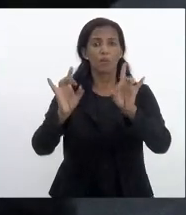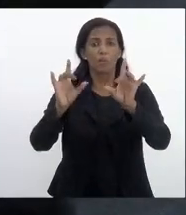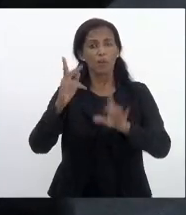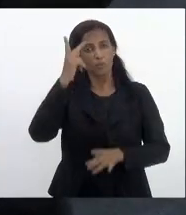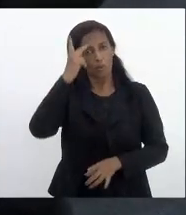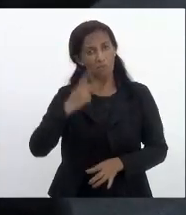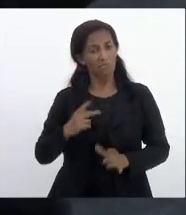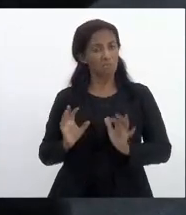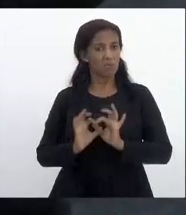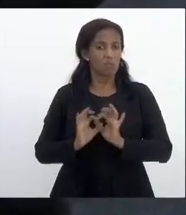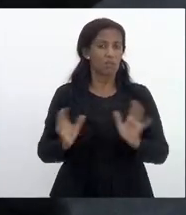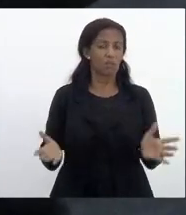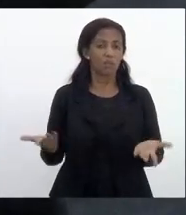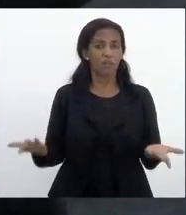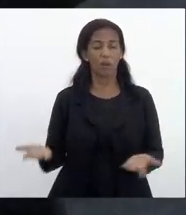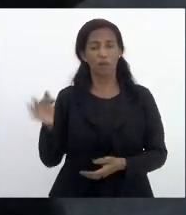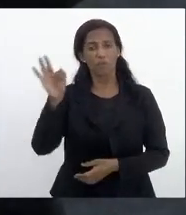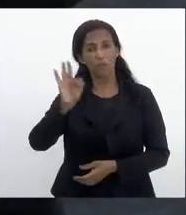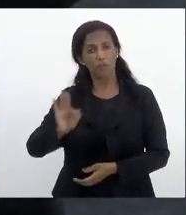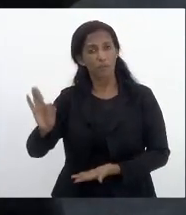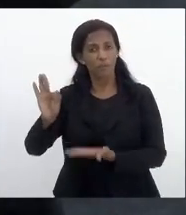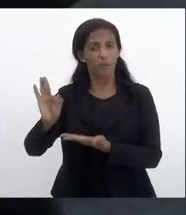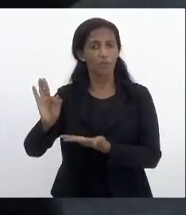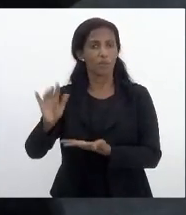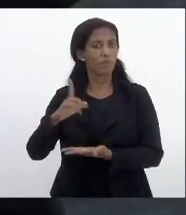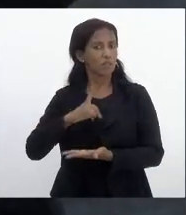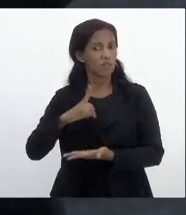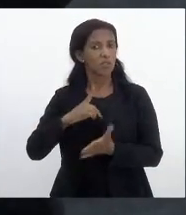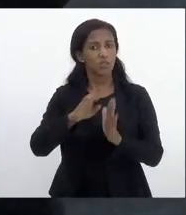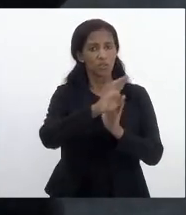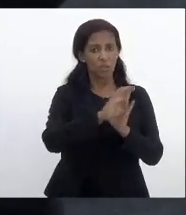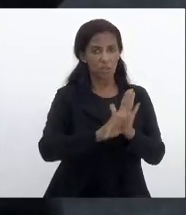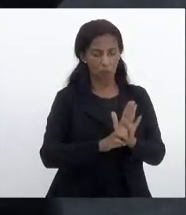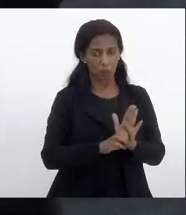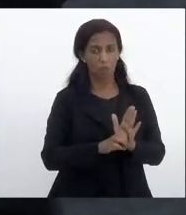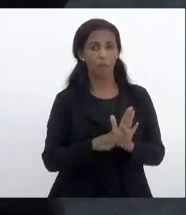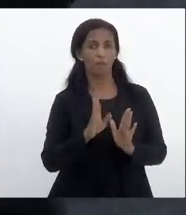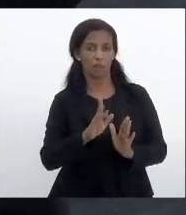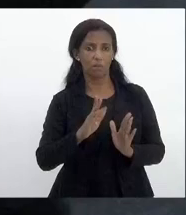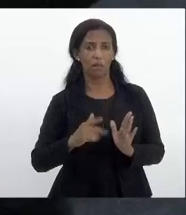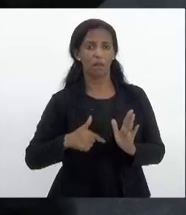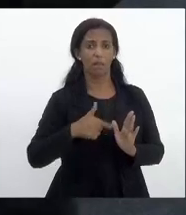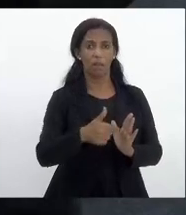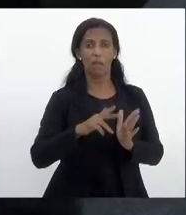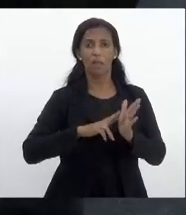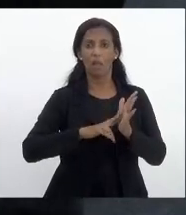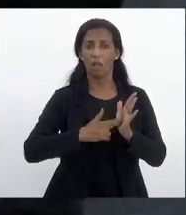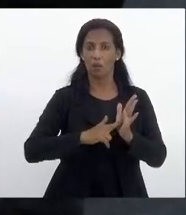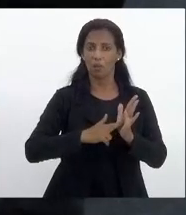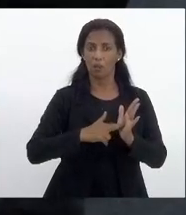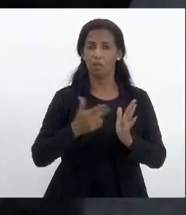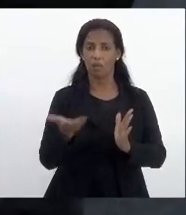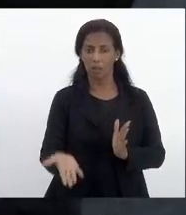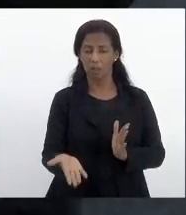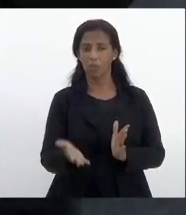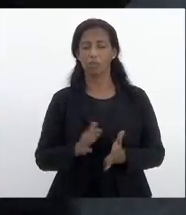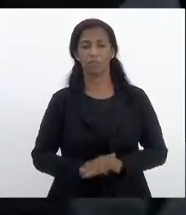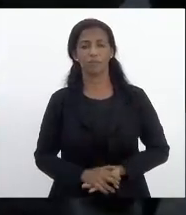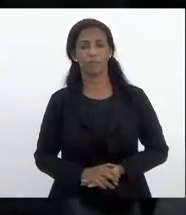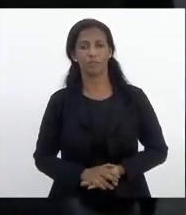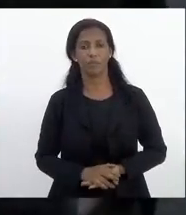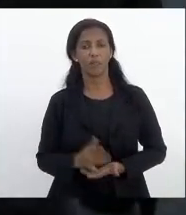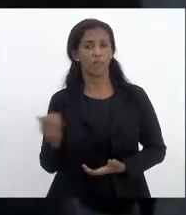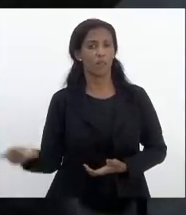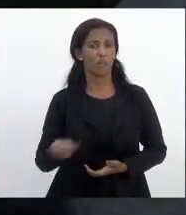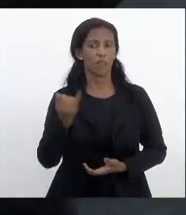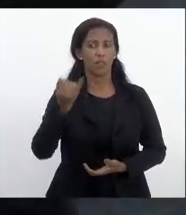autonomia e no caso da universidade a gente tem uma emenda constitucional em vigor que regulamenta essa questão que disciplina e